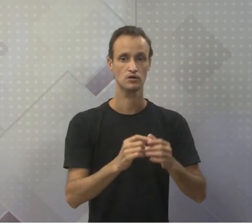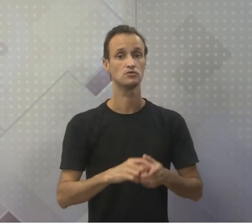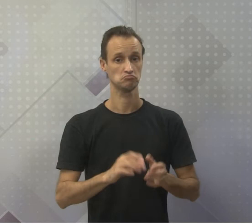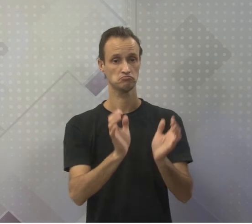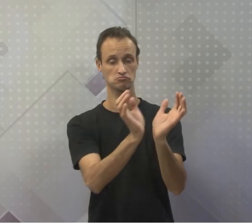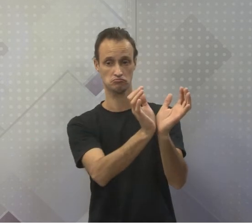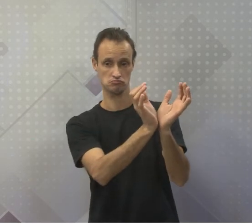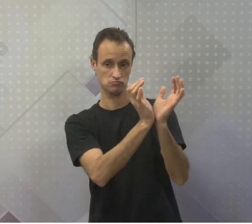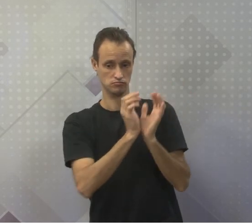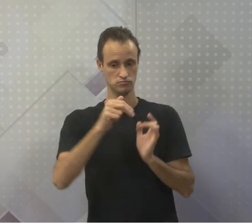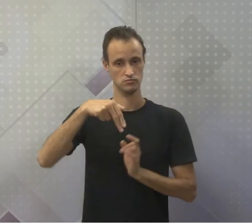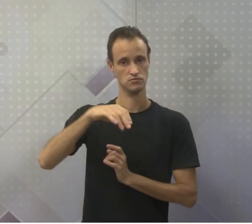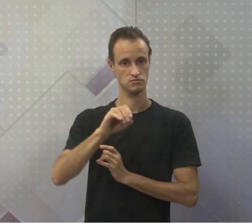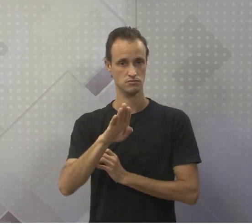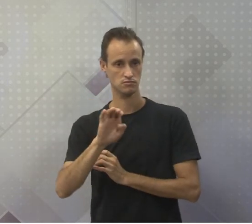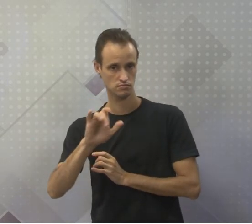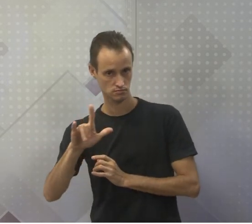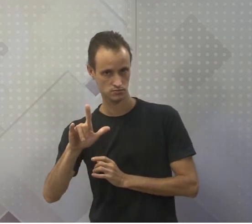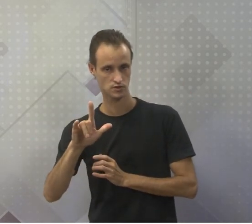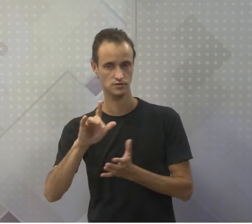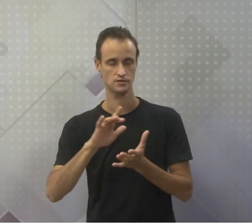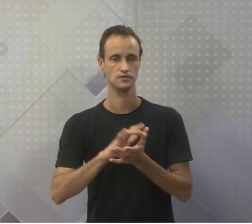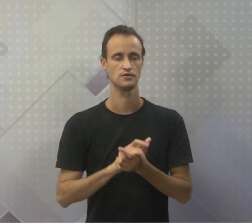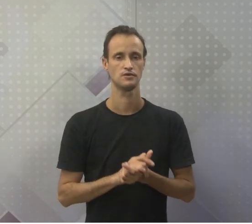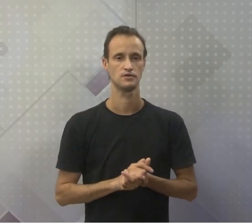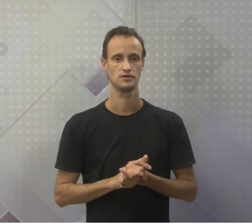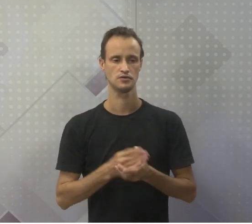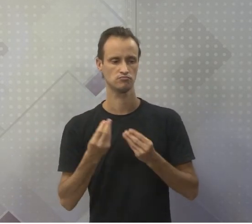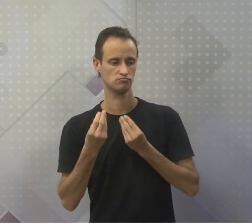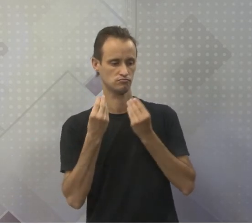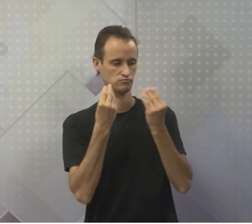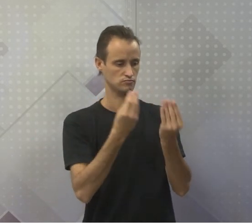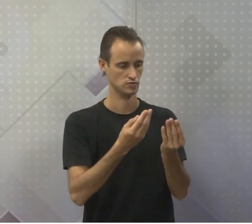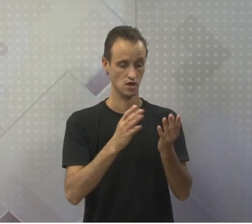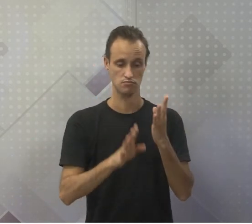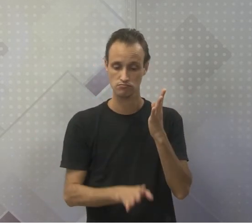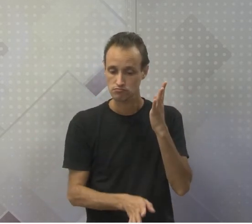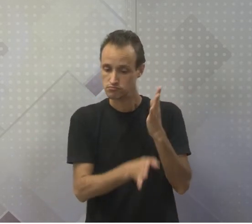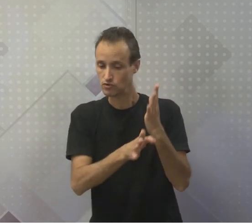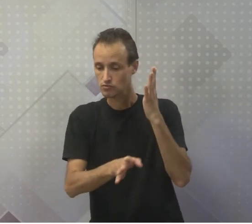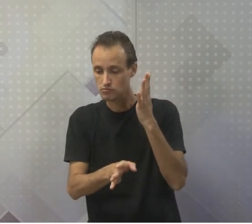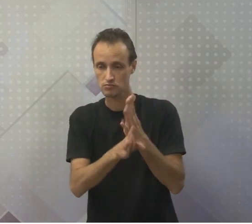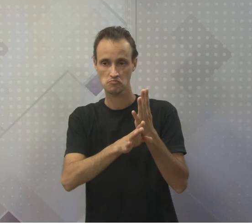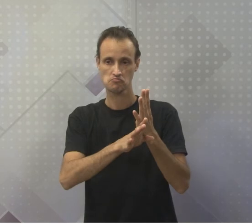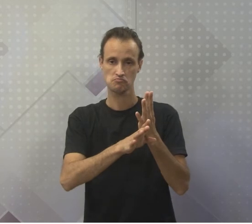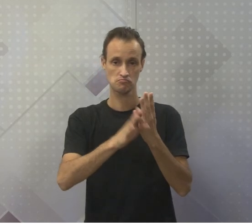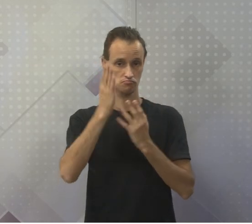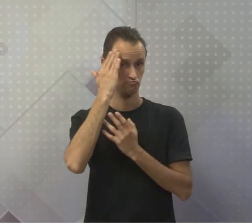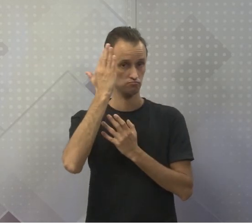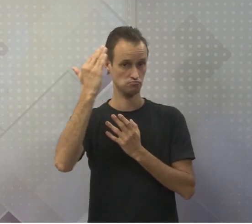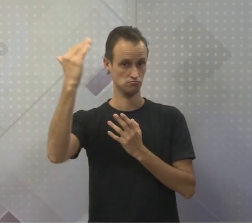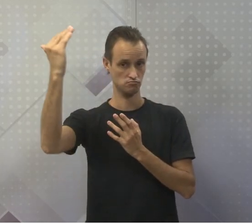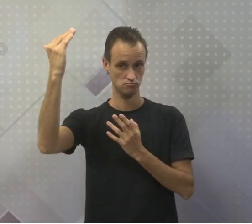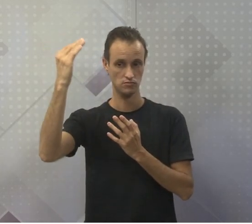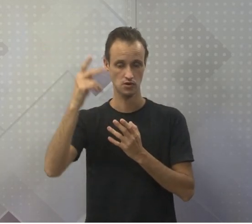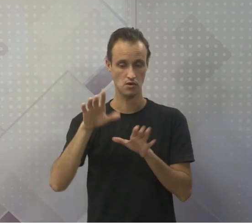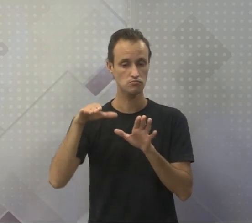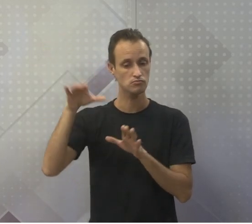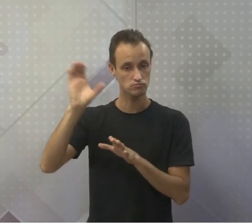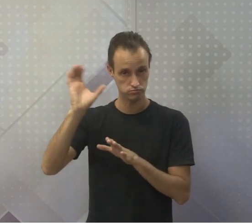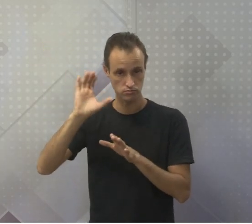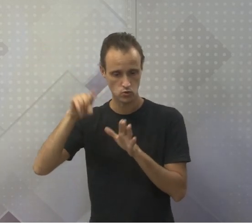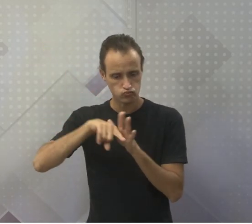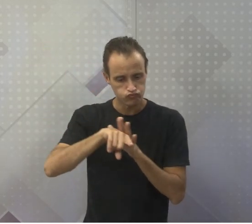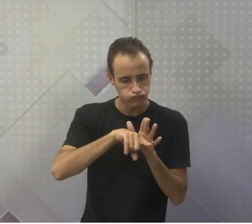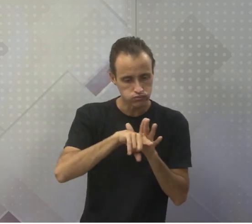Nobel. Já ouviram falar desse prêmio, né? Que é um prêmio dado a algumas descobertas, digamos que tem um grande interesse para